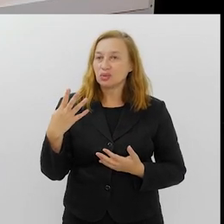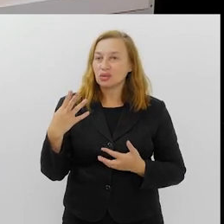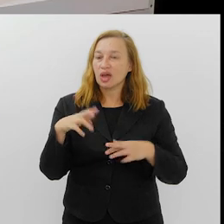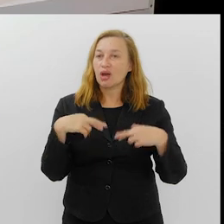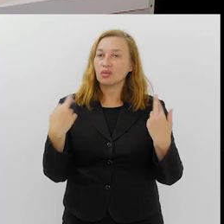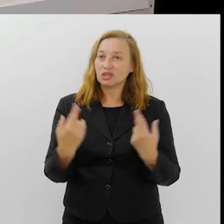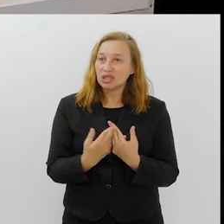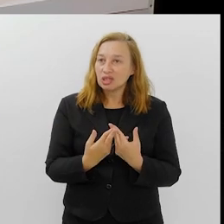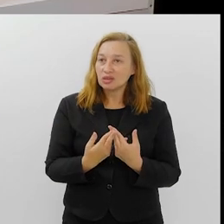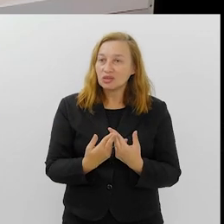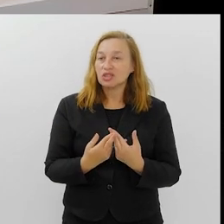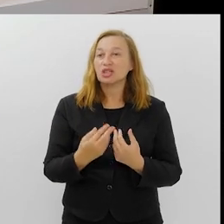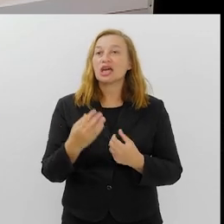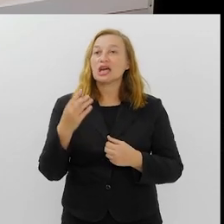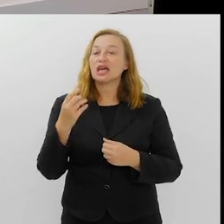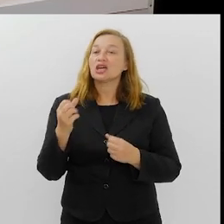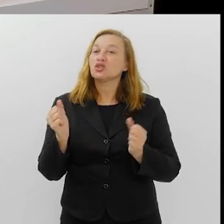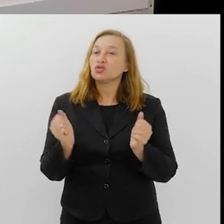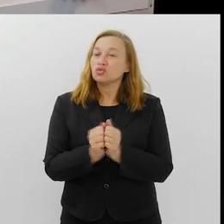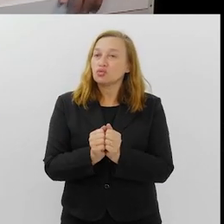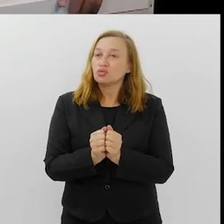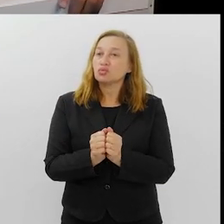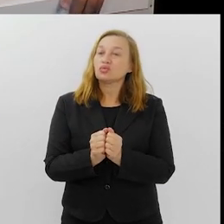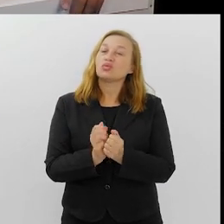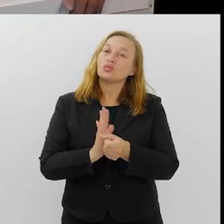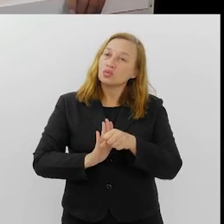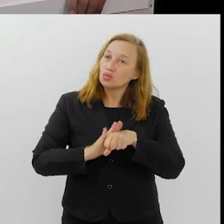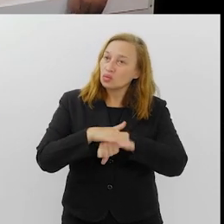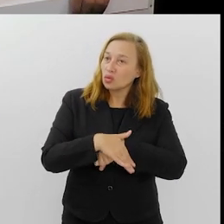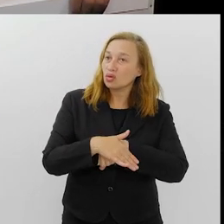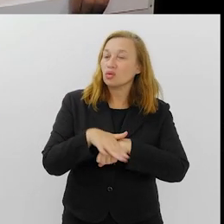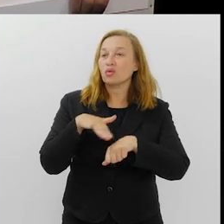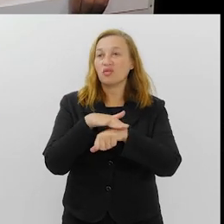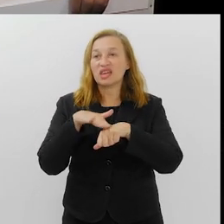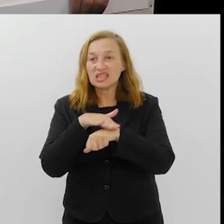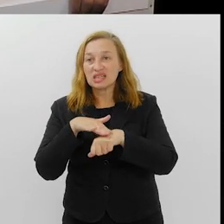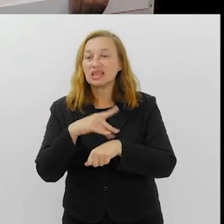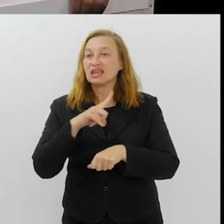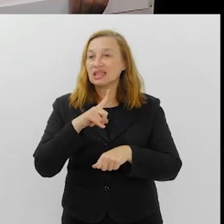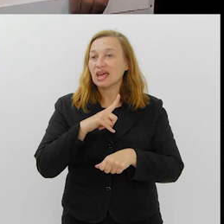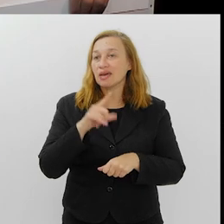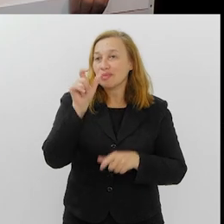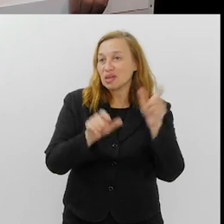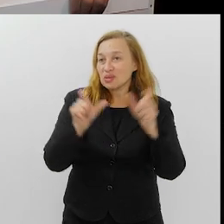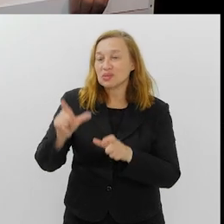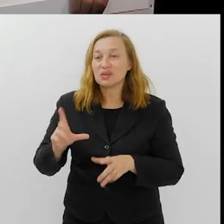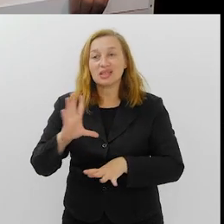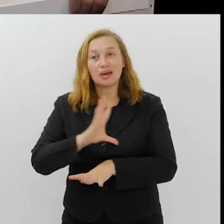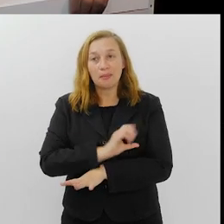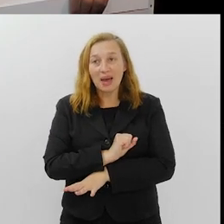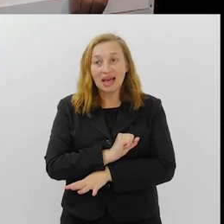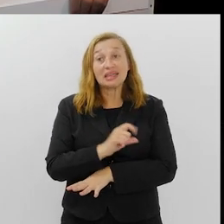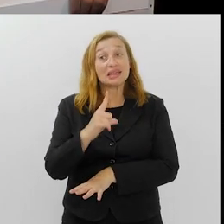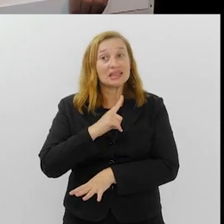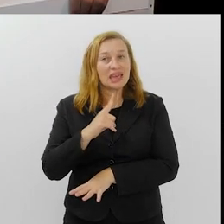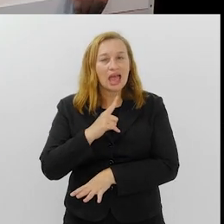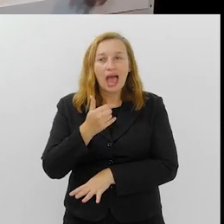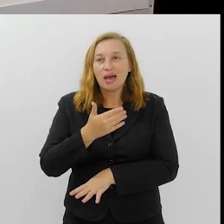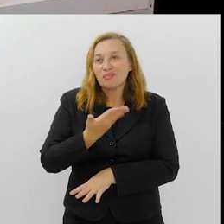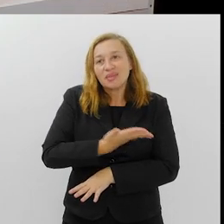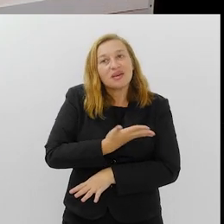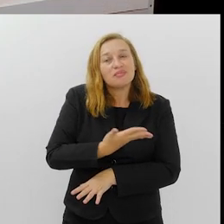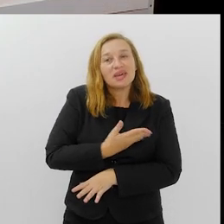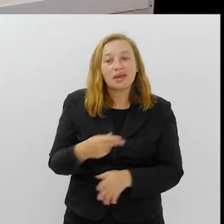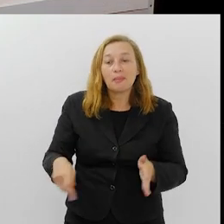noites juntas. Esse ano serão cinco noites que a gente vai passar juntas, né? E aí, tem pessoas queridas e tem a minha querida, que não